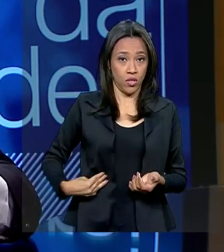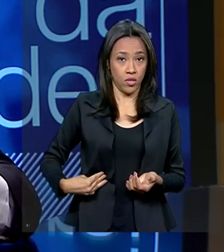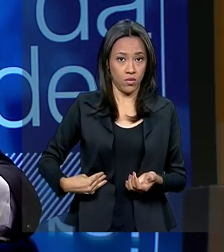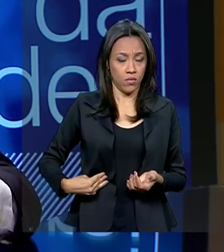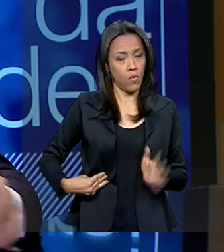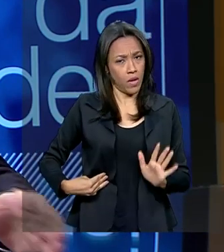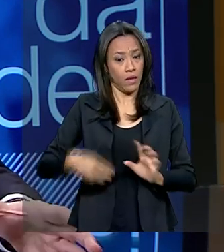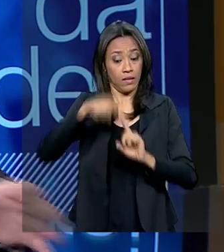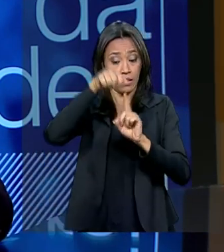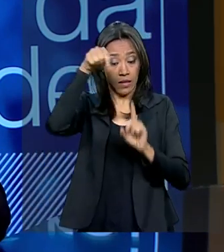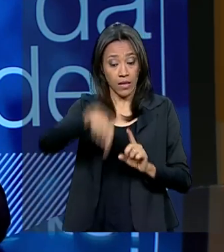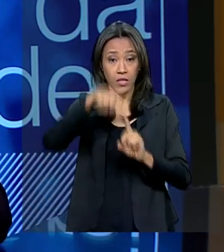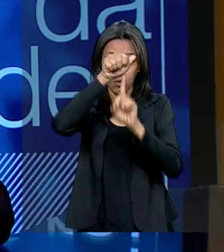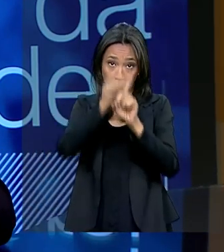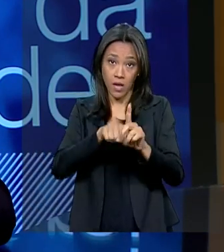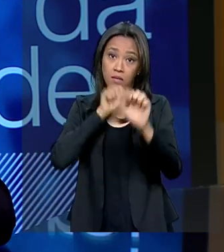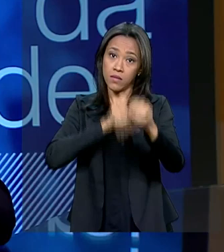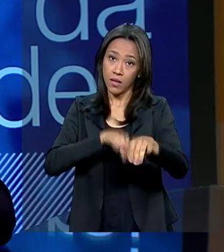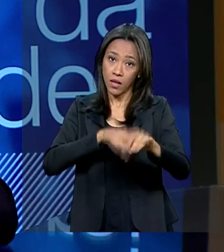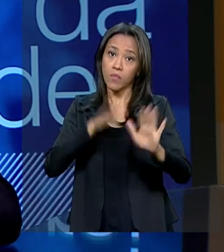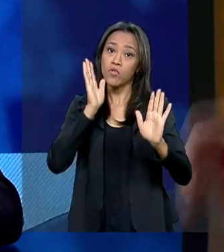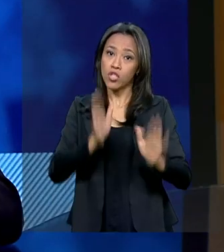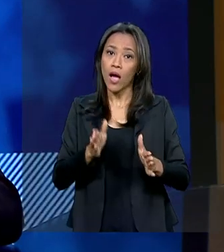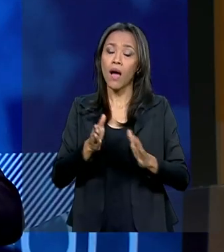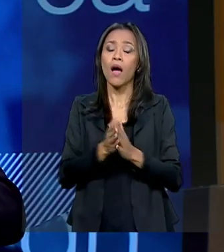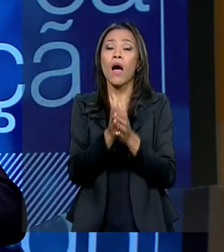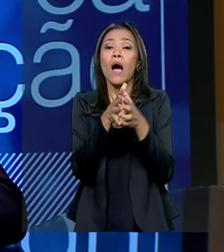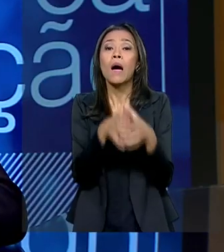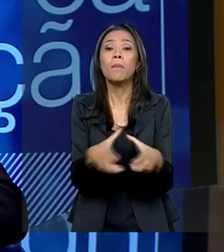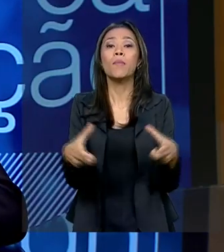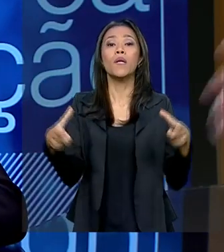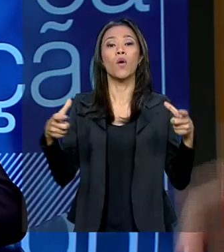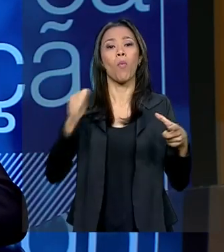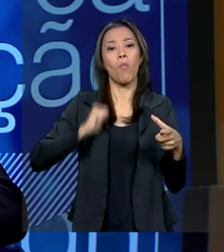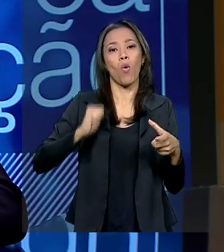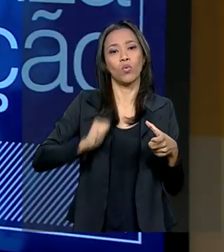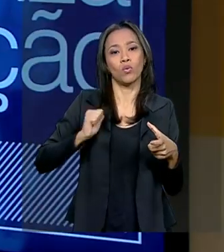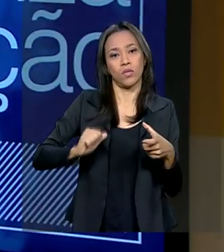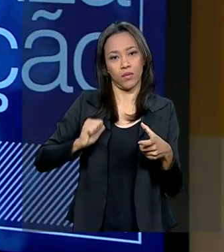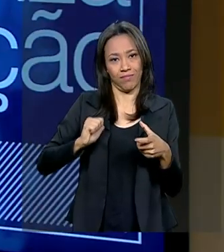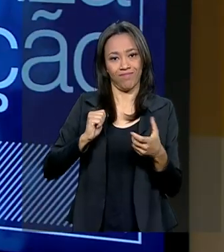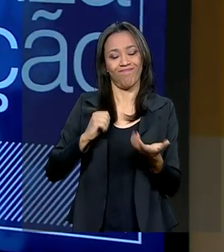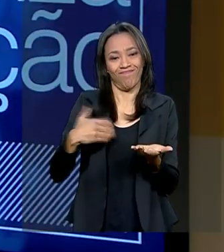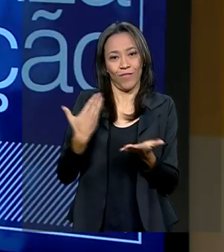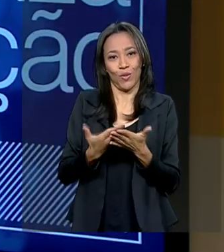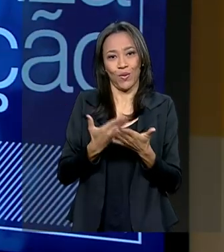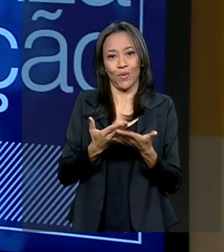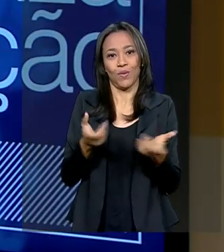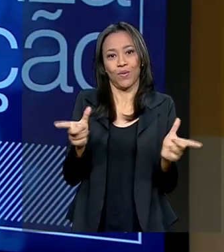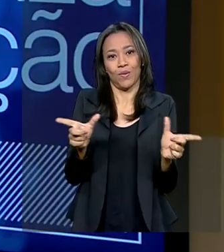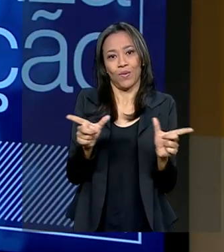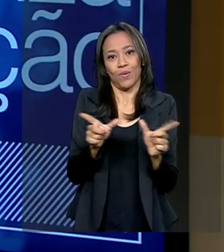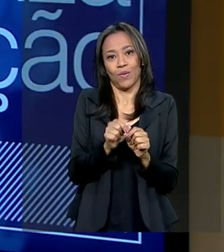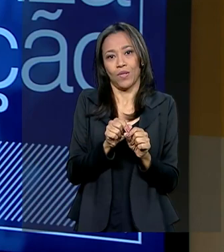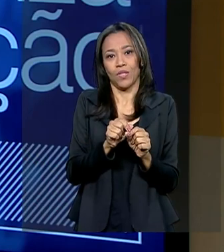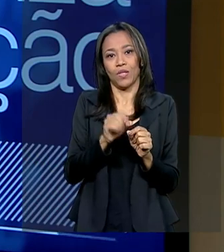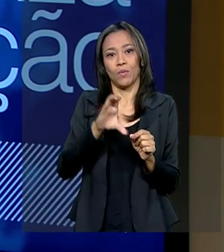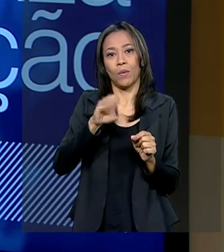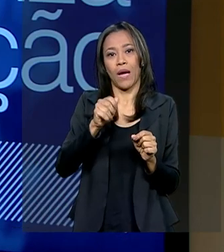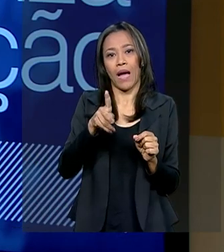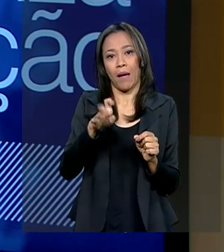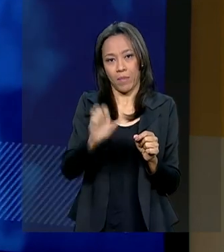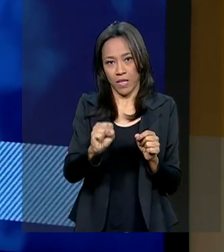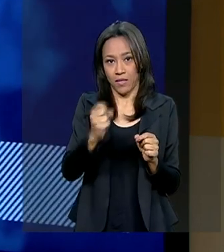neste mês de setembro, ele já ampliou o número de bolsas do CAPES, não é isso? Isso, o trabalho do professor Paulo Guedes